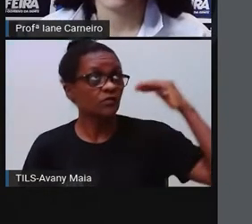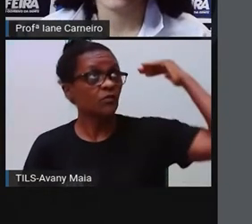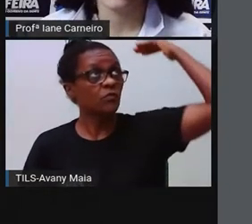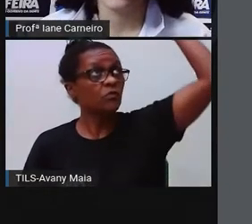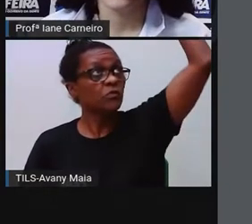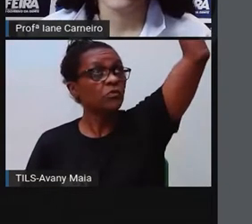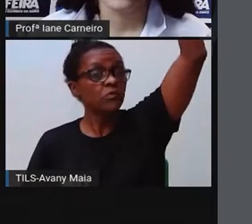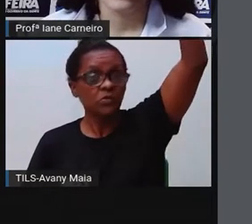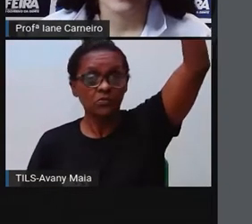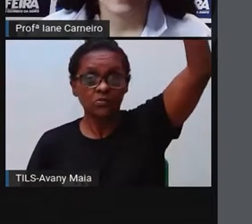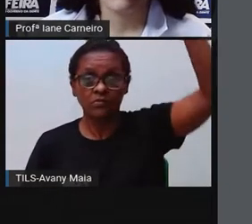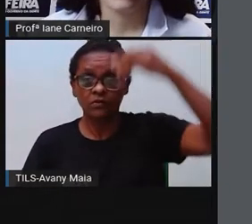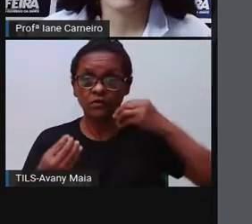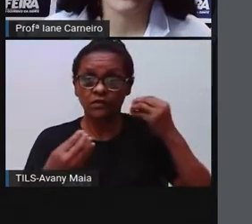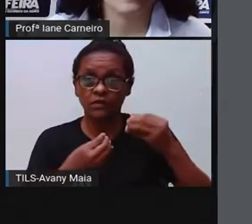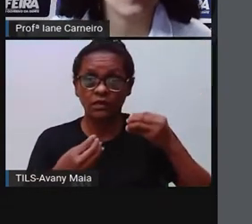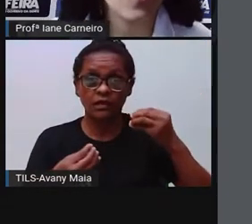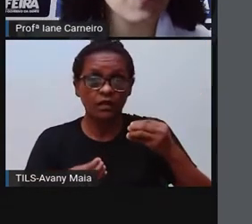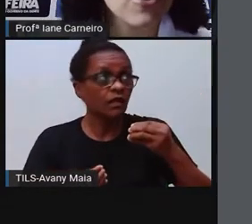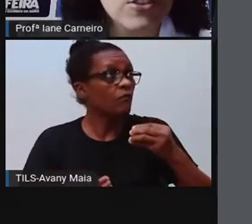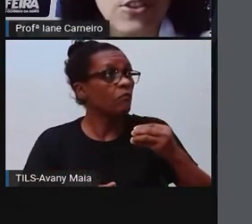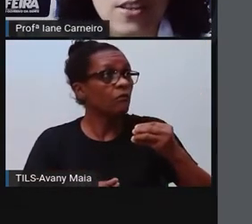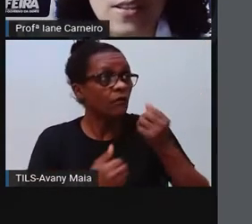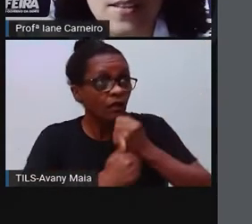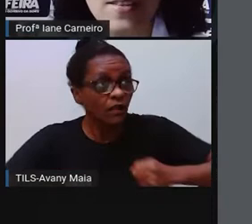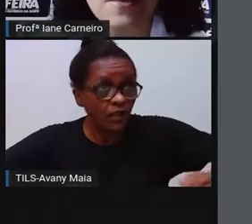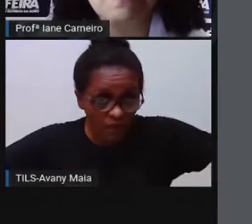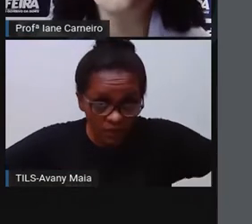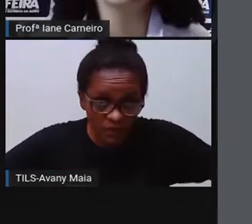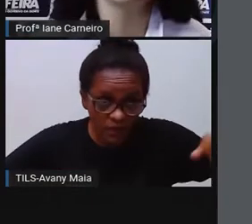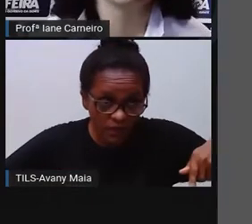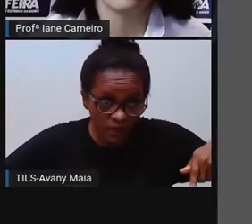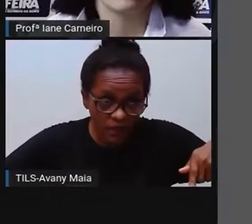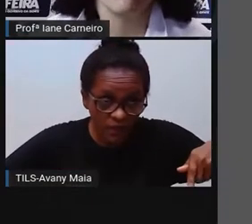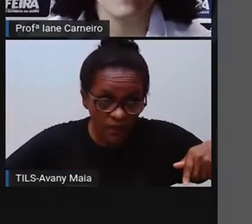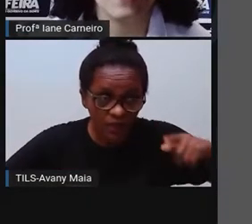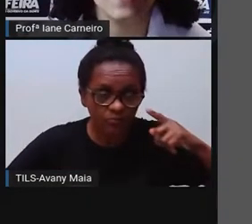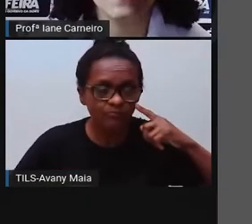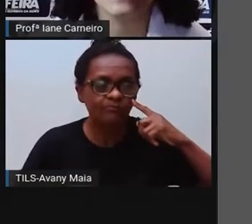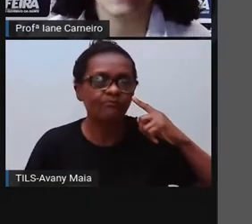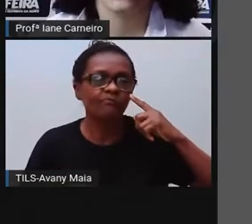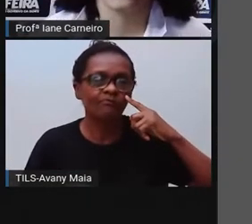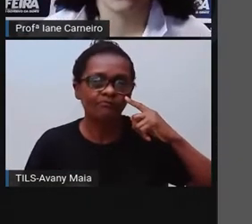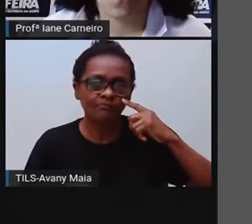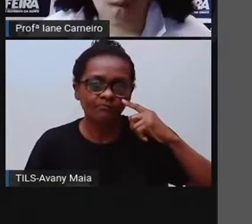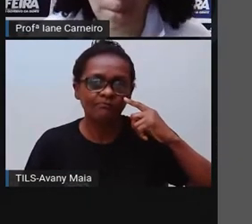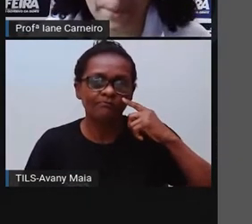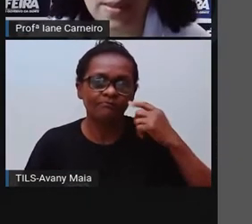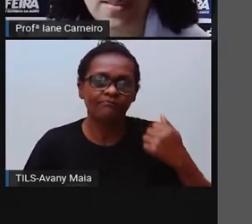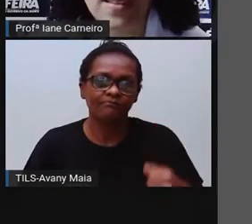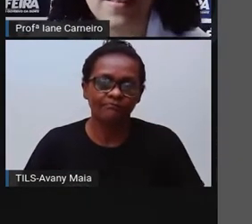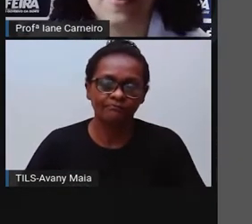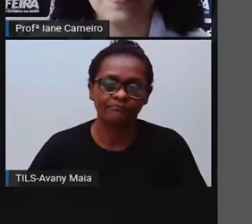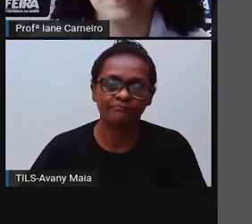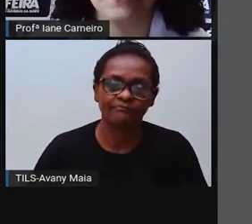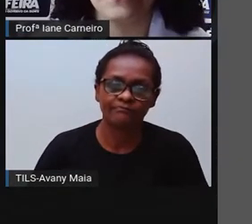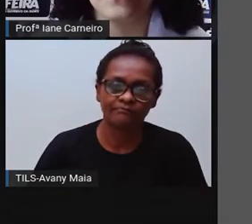Olha a pança enorme, gente. É imensa, enorme.